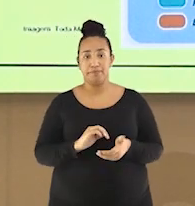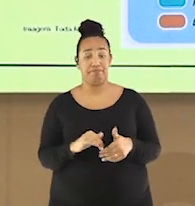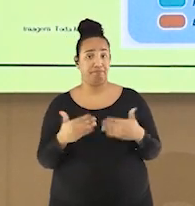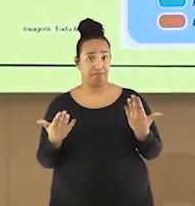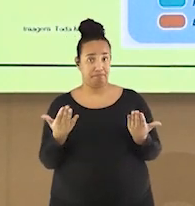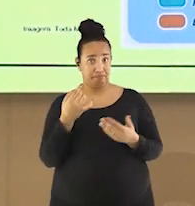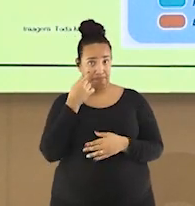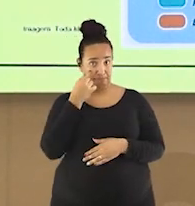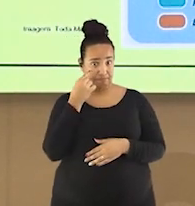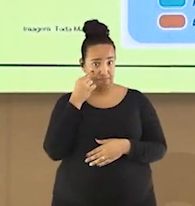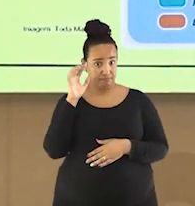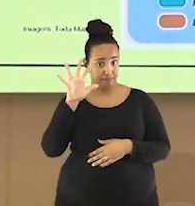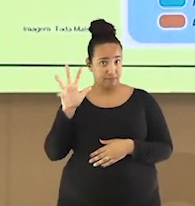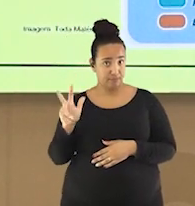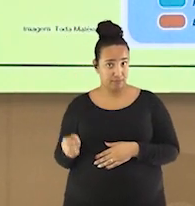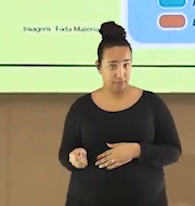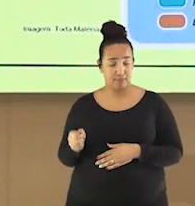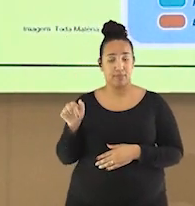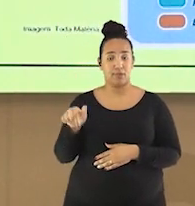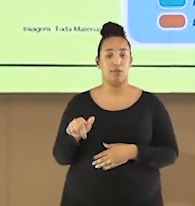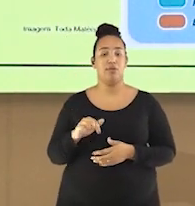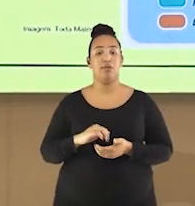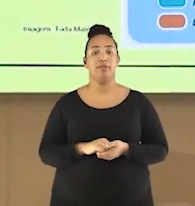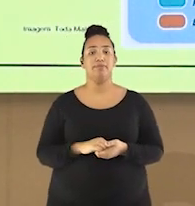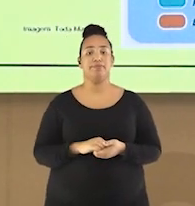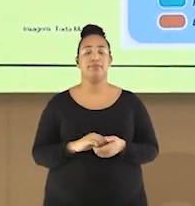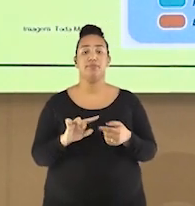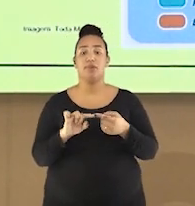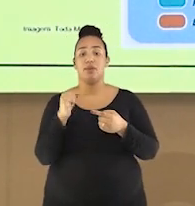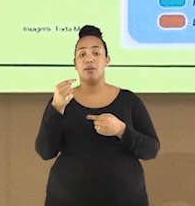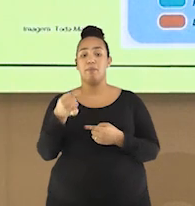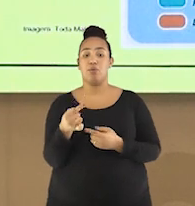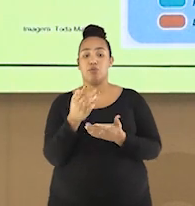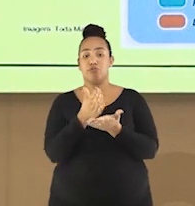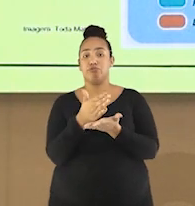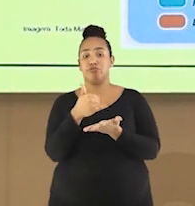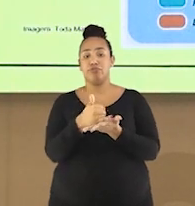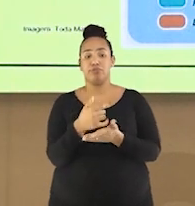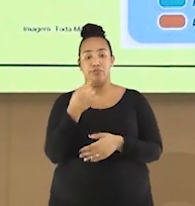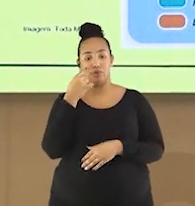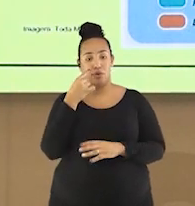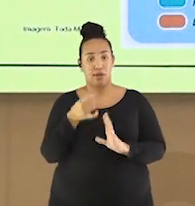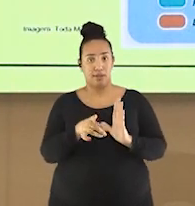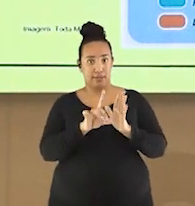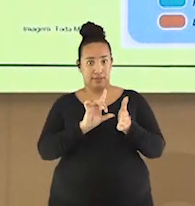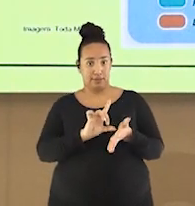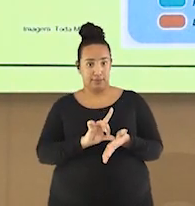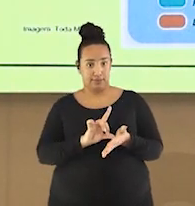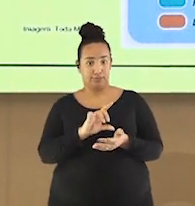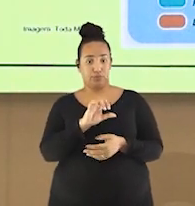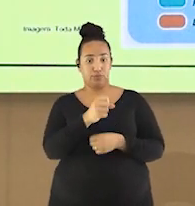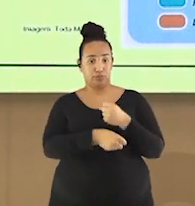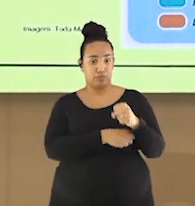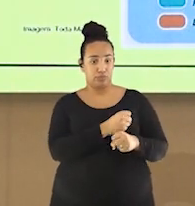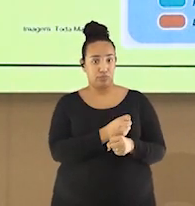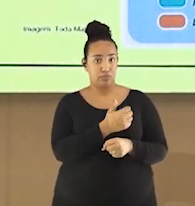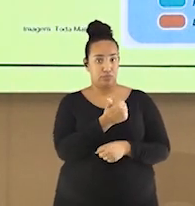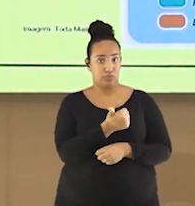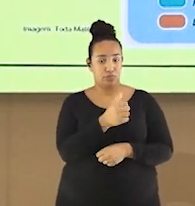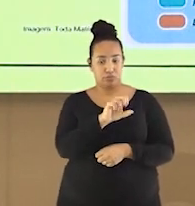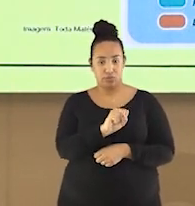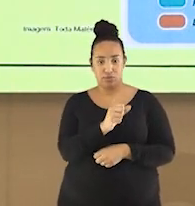nós podemos ver como ficou a África após a divisão. Aqui, a África em 1870,